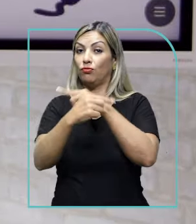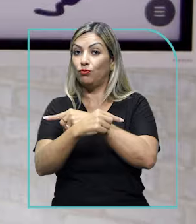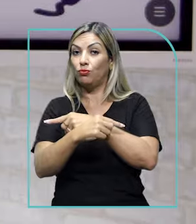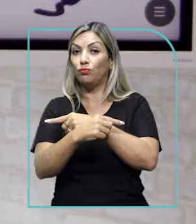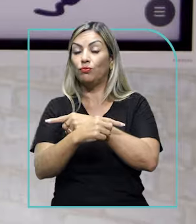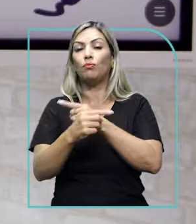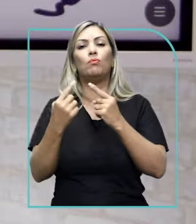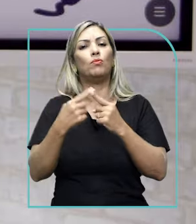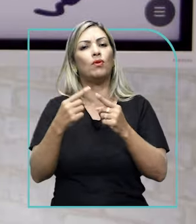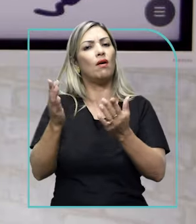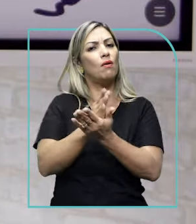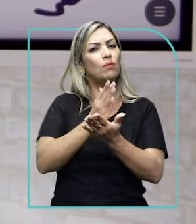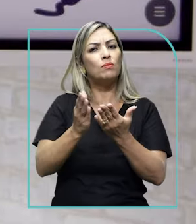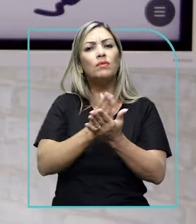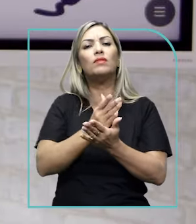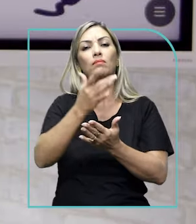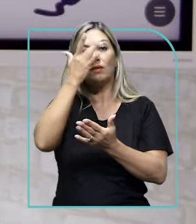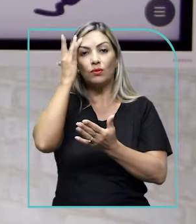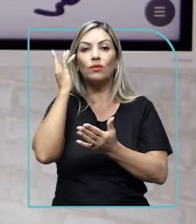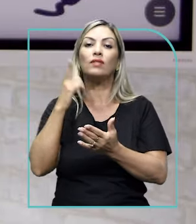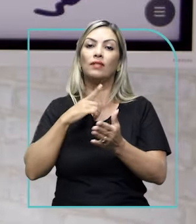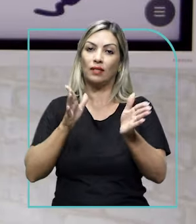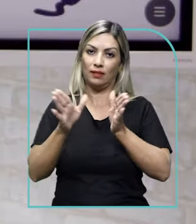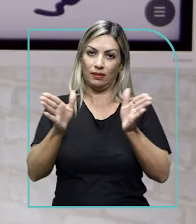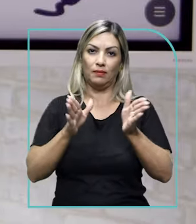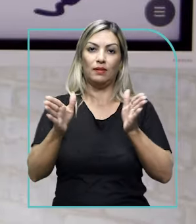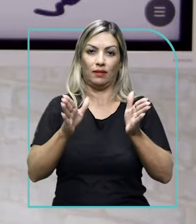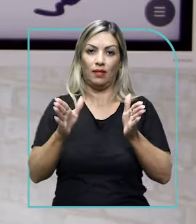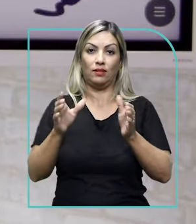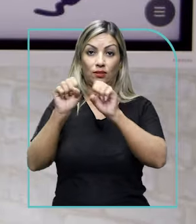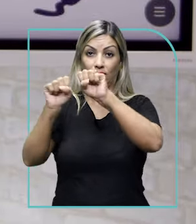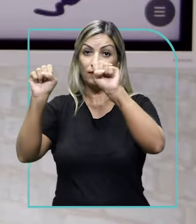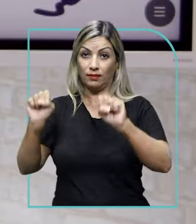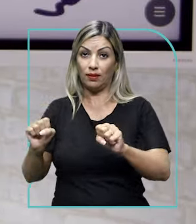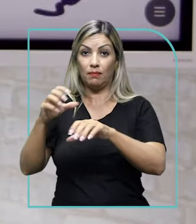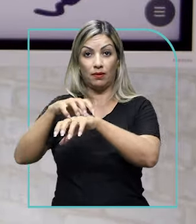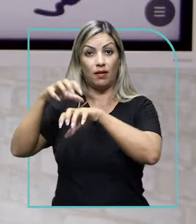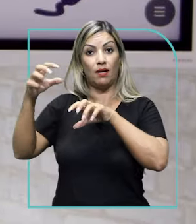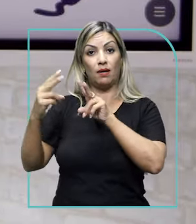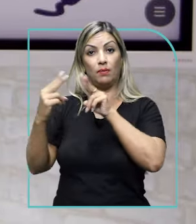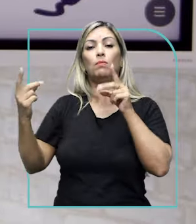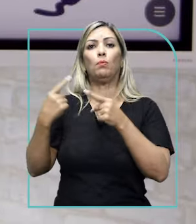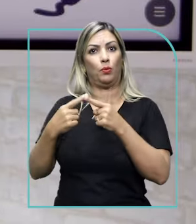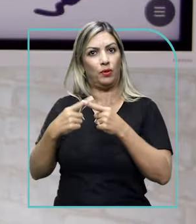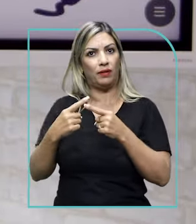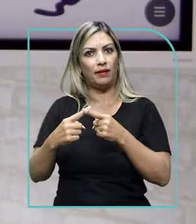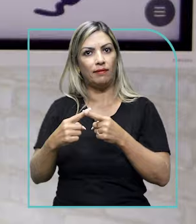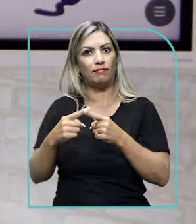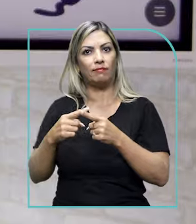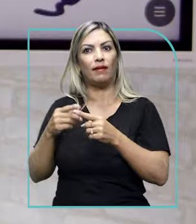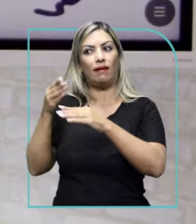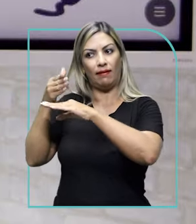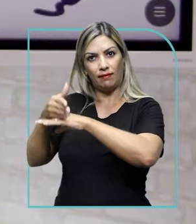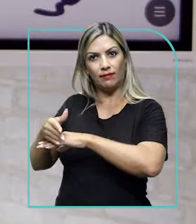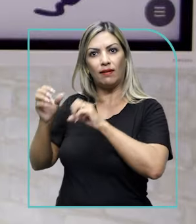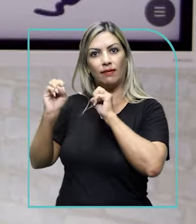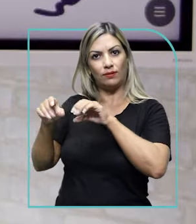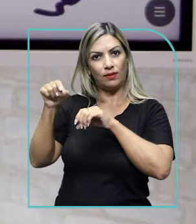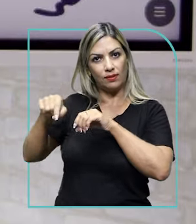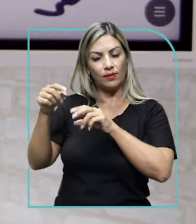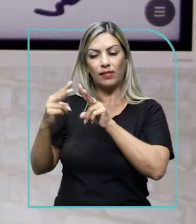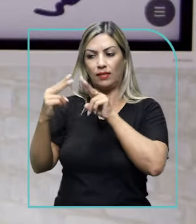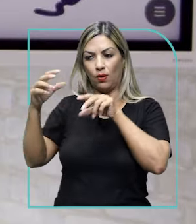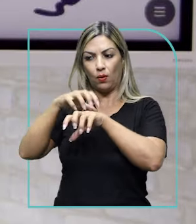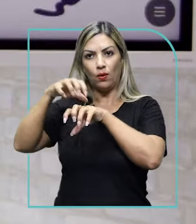só que algumas pessoas vão ter acesso a esses sistemas online. Por quê? Para ter acesso a esses sistemas online,